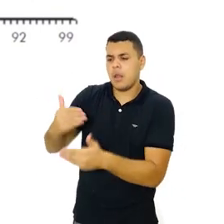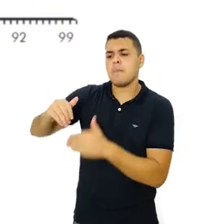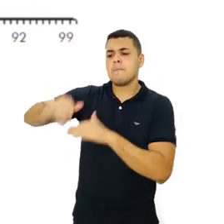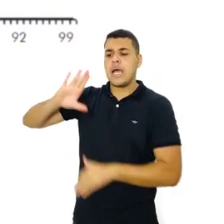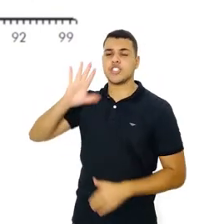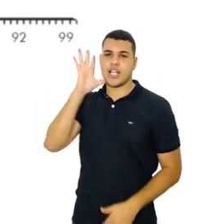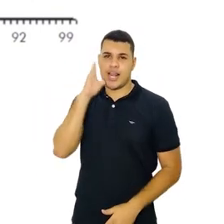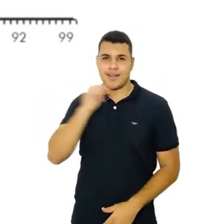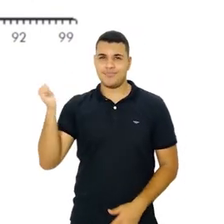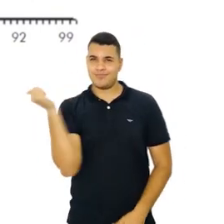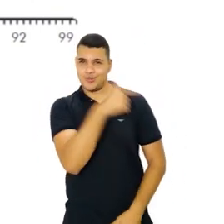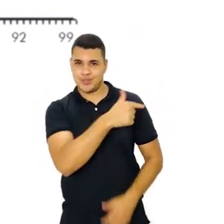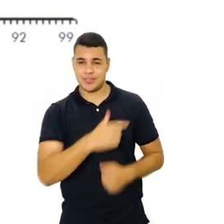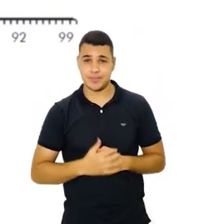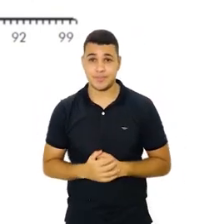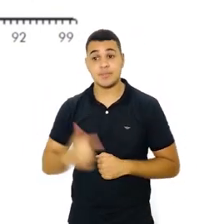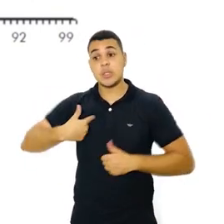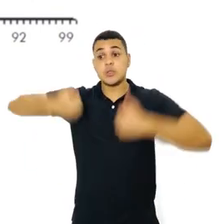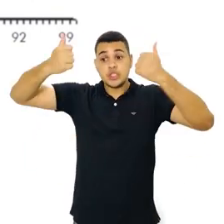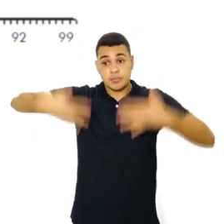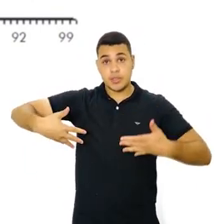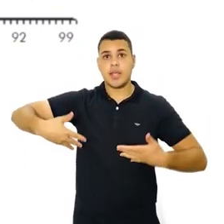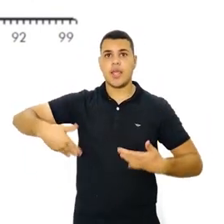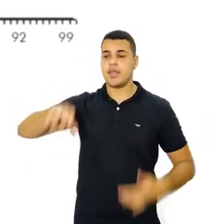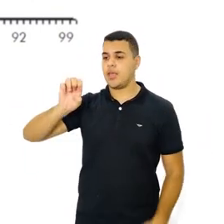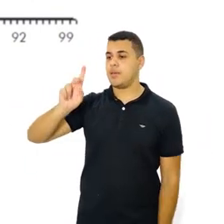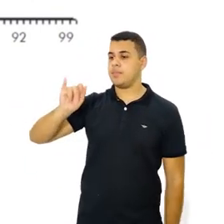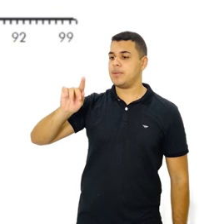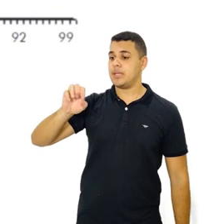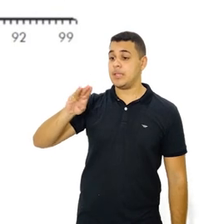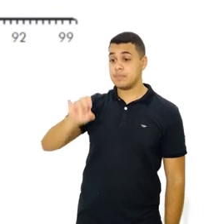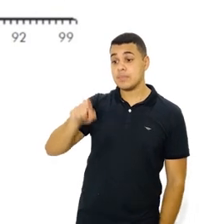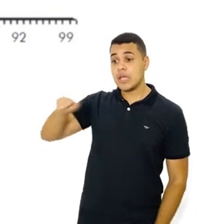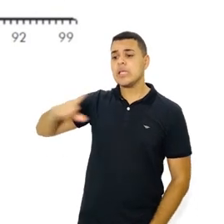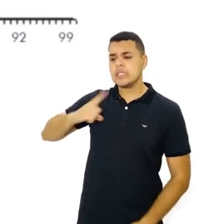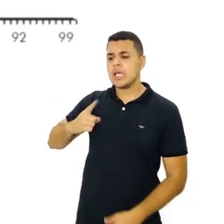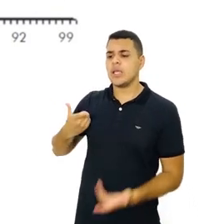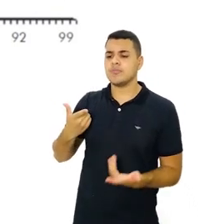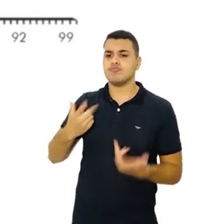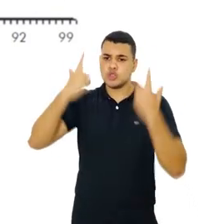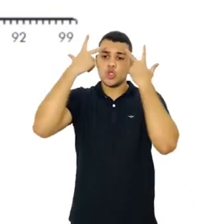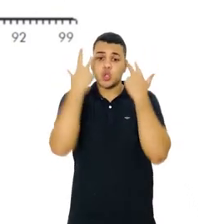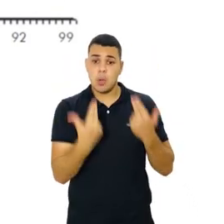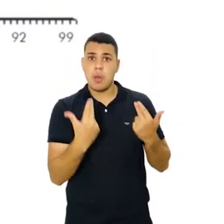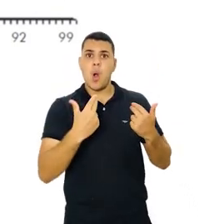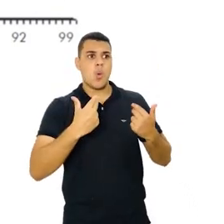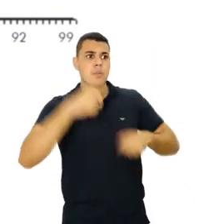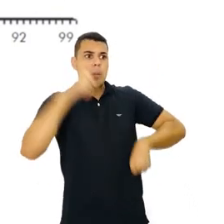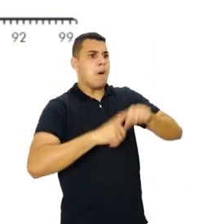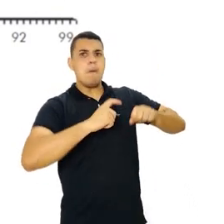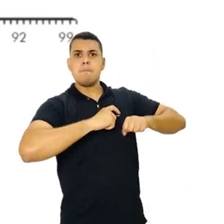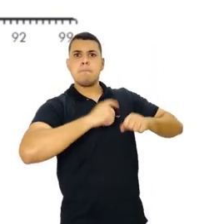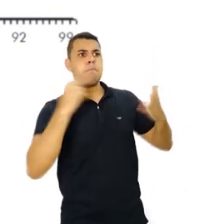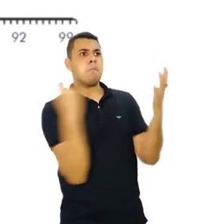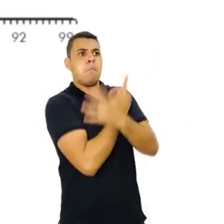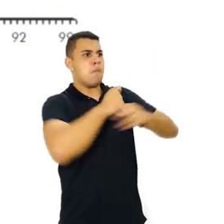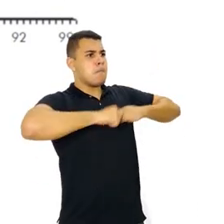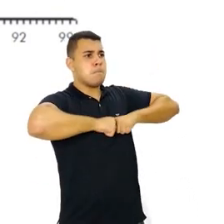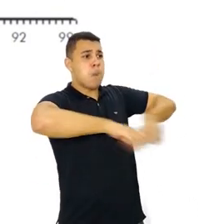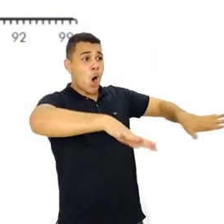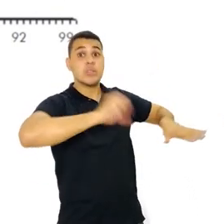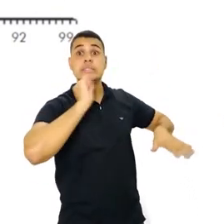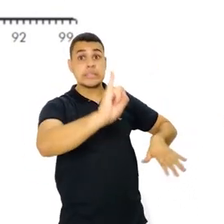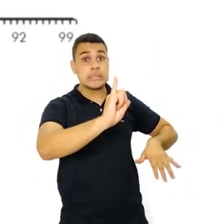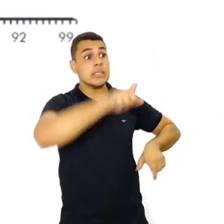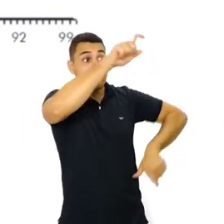segunda é uma transmissão mais lenta. Como eu disse, uma epidemia propagada pode adquirir caráter